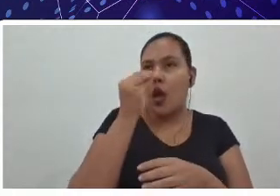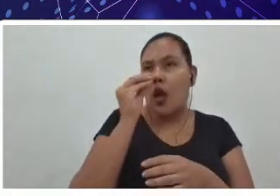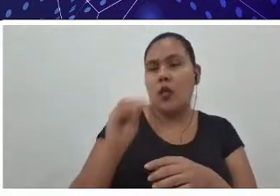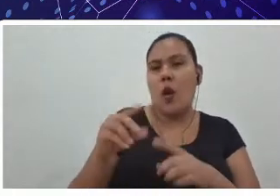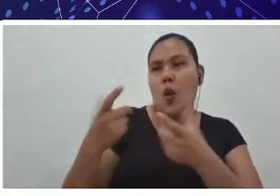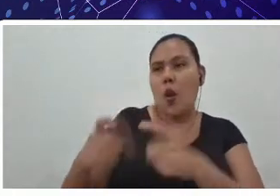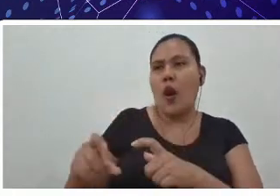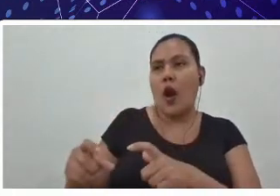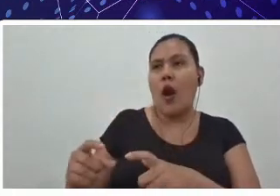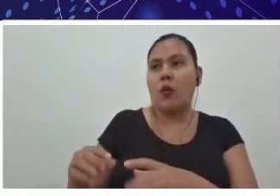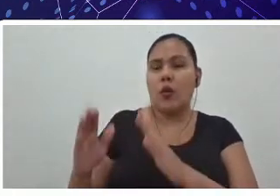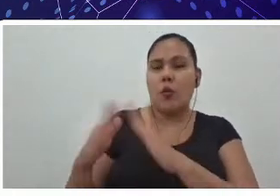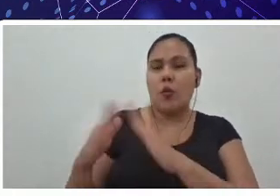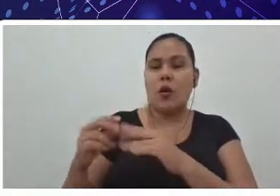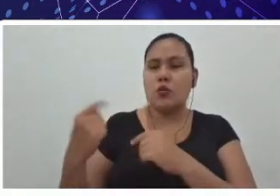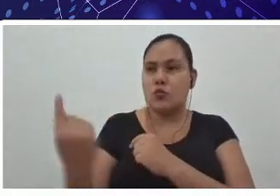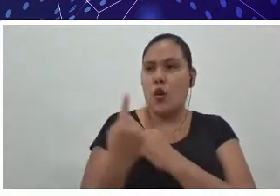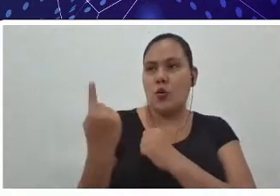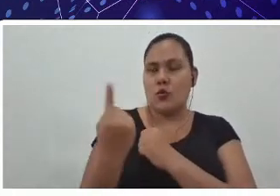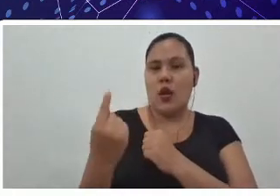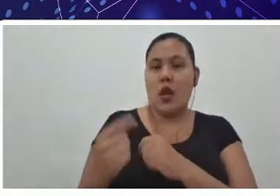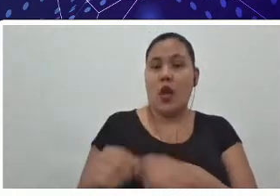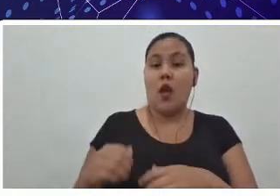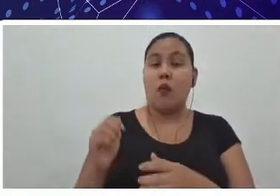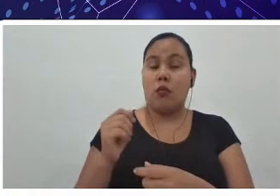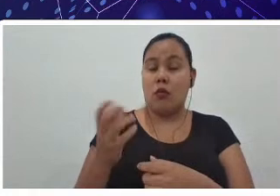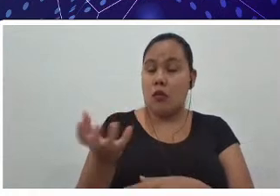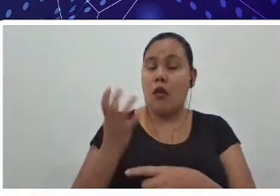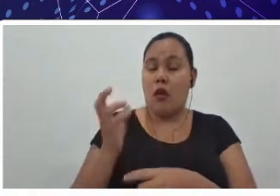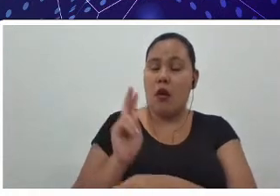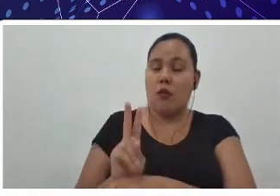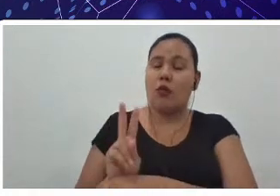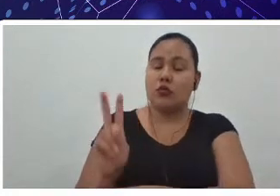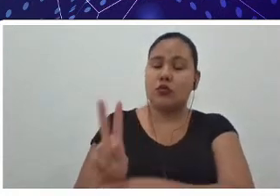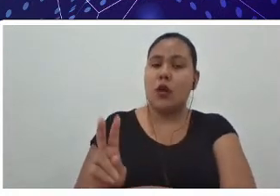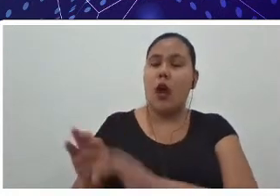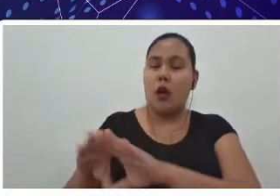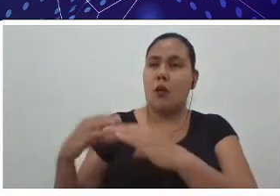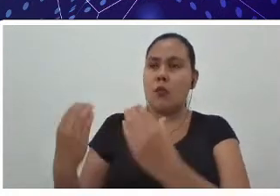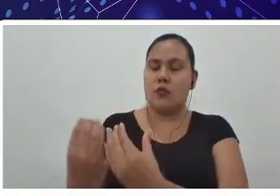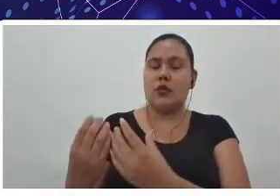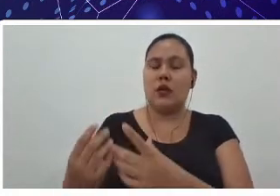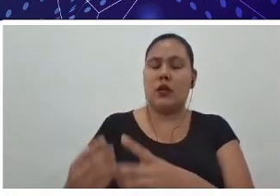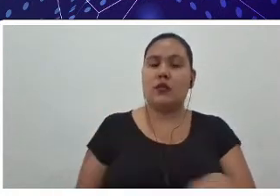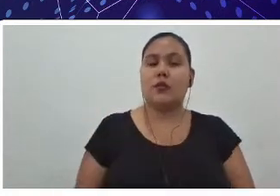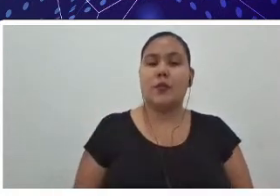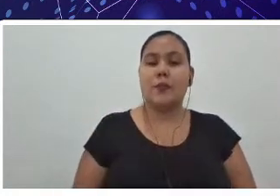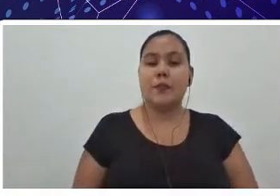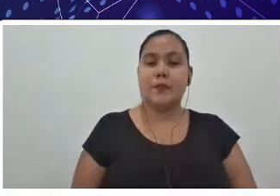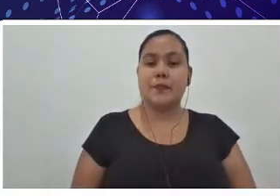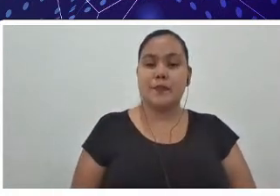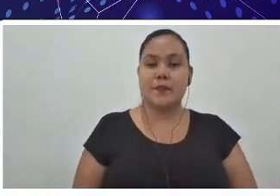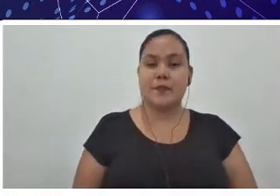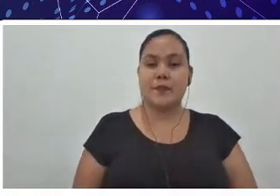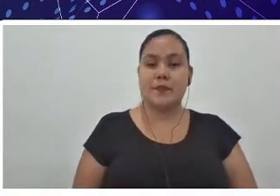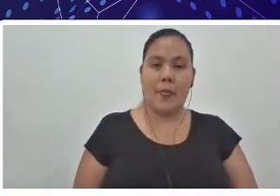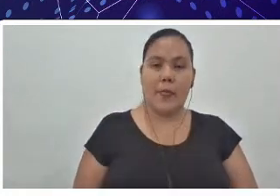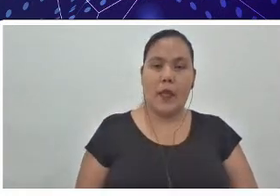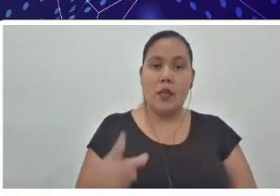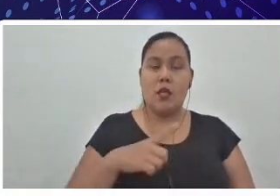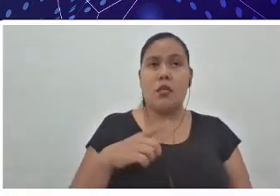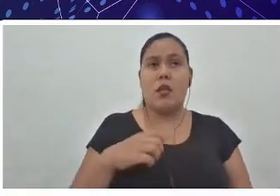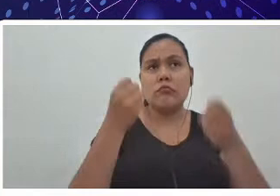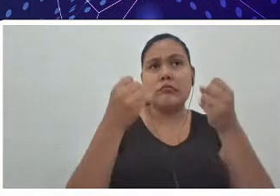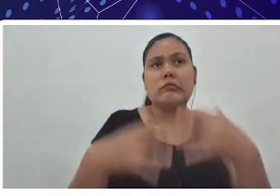sozinho, pretendo ajudar a comunidade de alguma forma, e eu tenho que falar bem-vindo aos